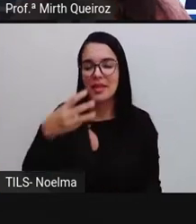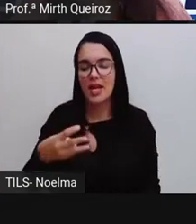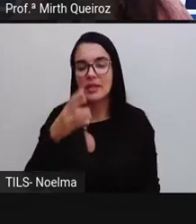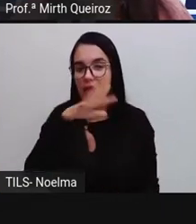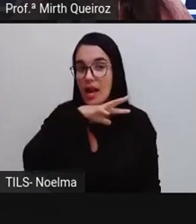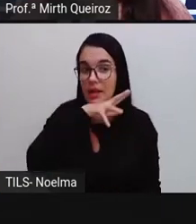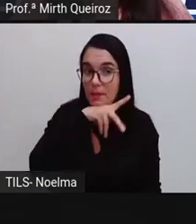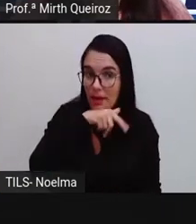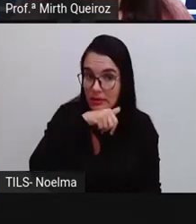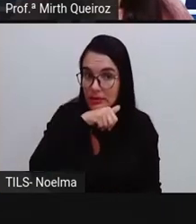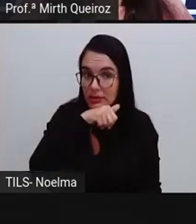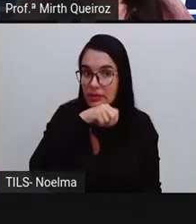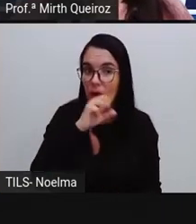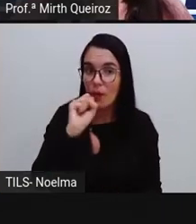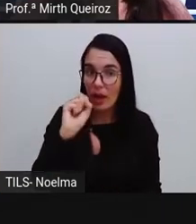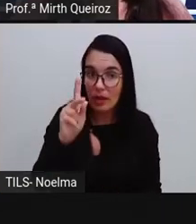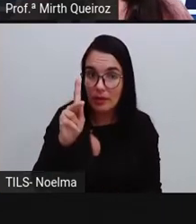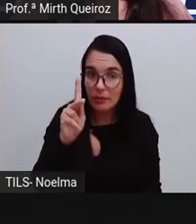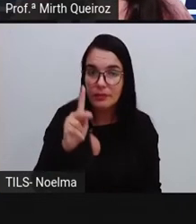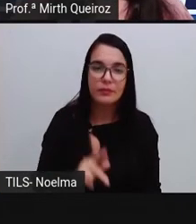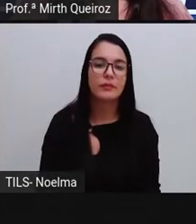Treze animais, certo?